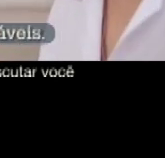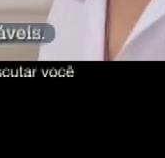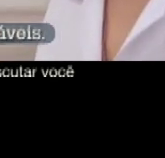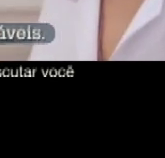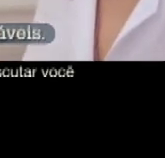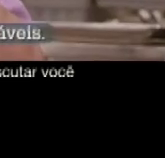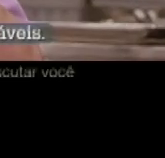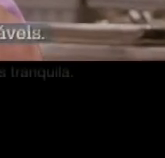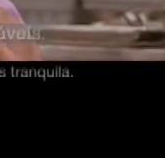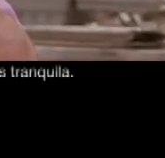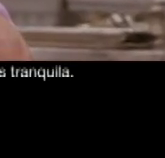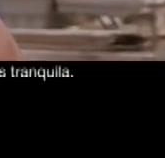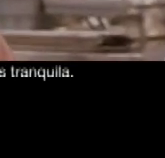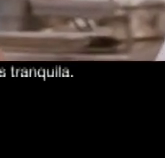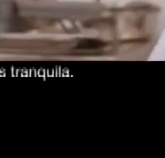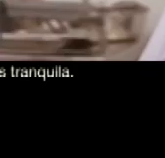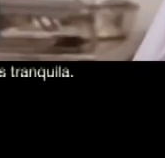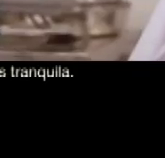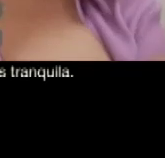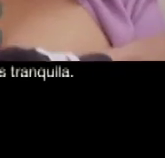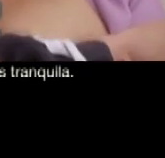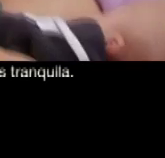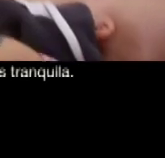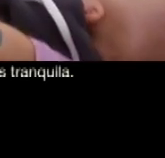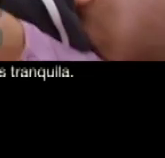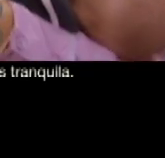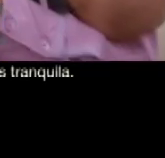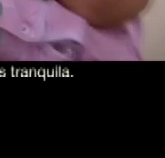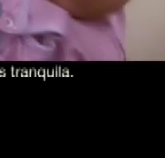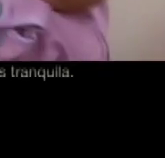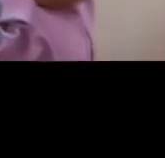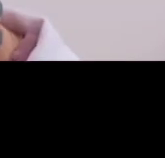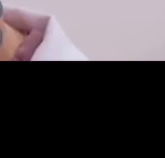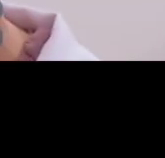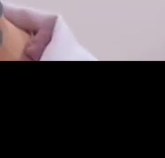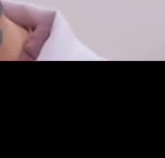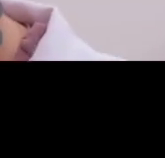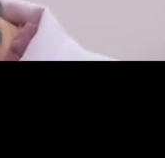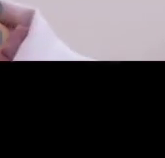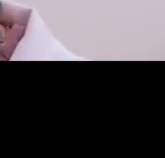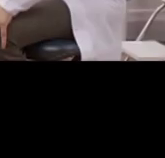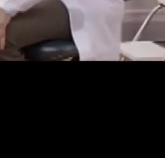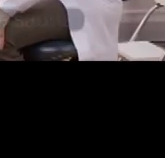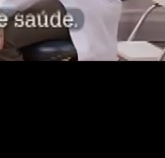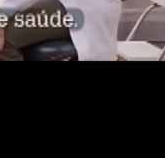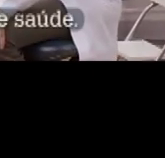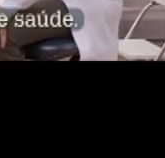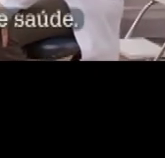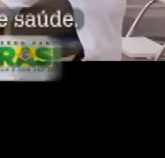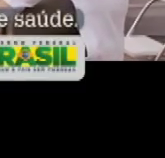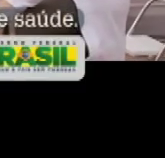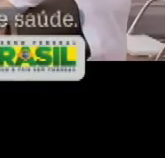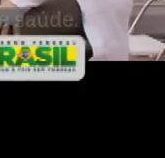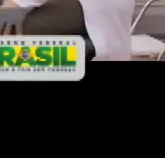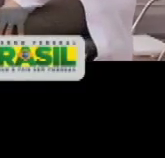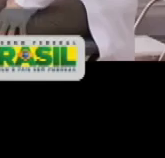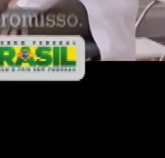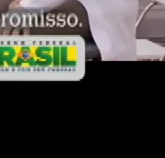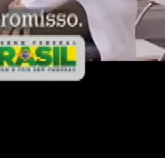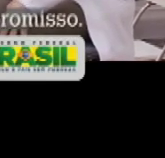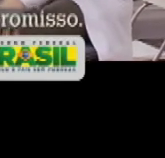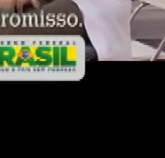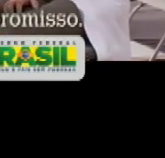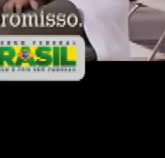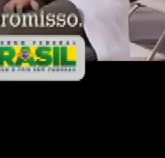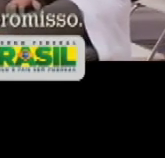para escutar você e ajudar a tornar a amamentação ainda mais tranquila. Conte com o SUS. Procure uma unidade básica de saúde.